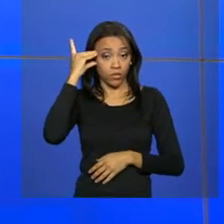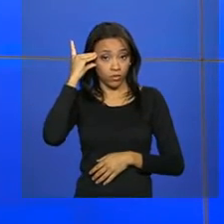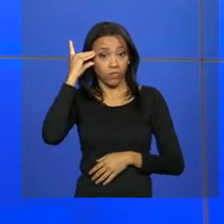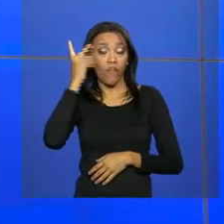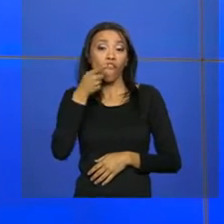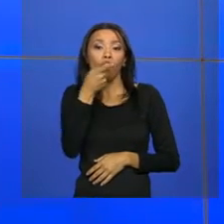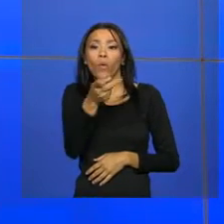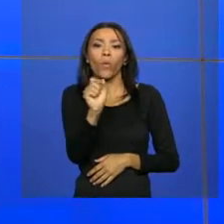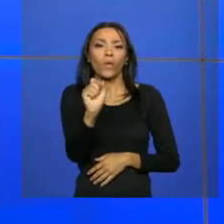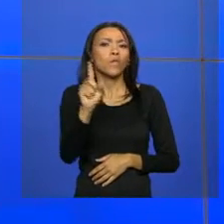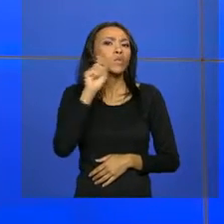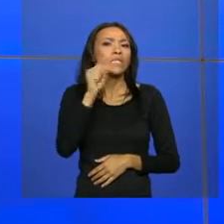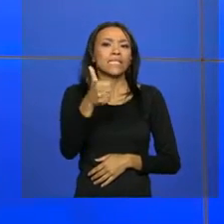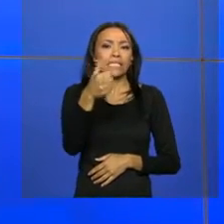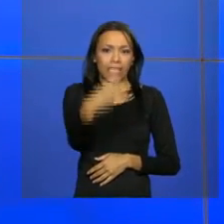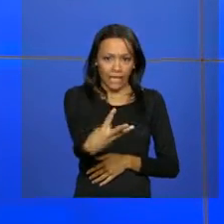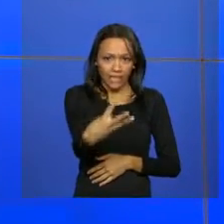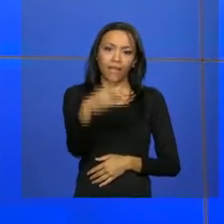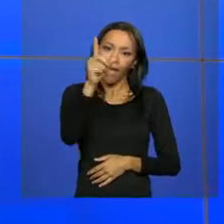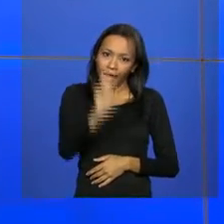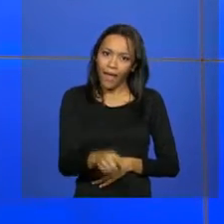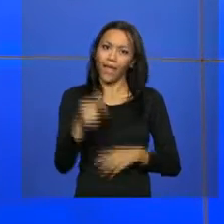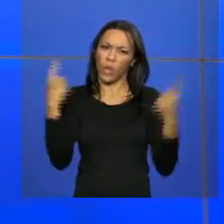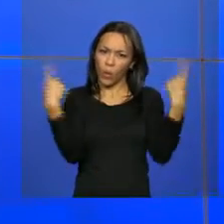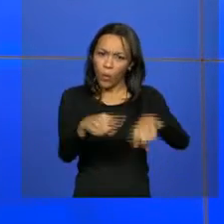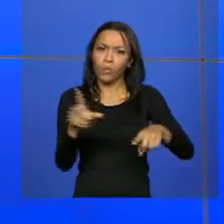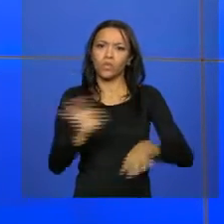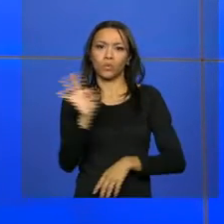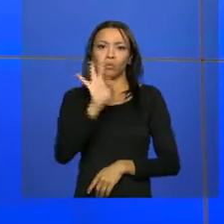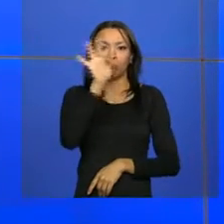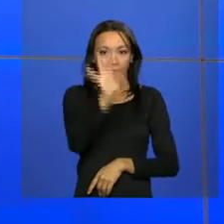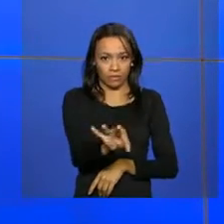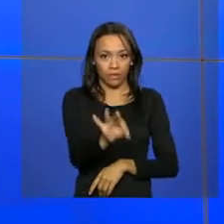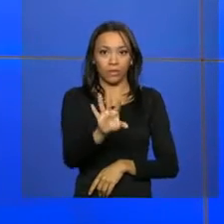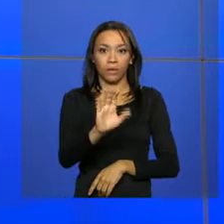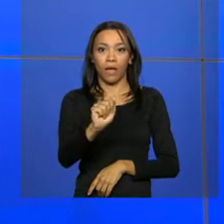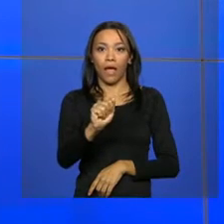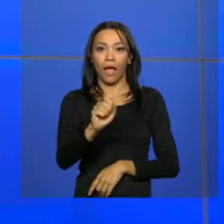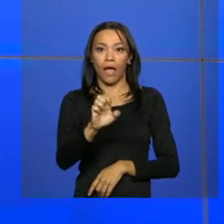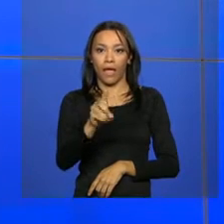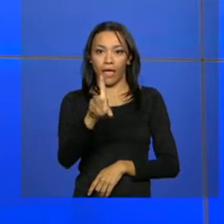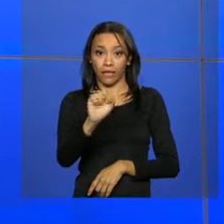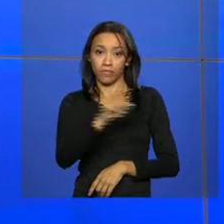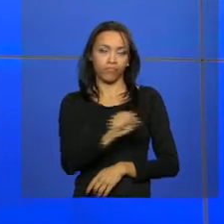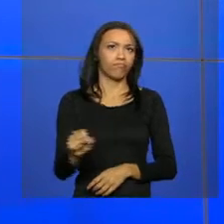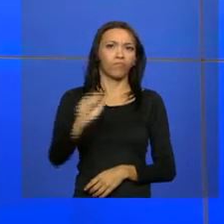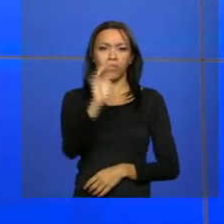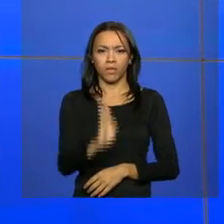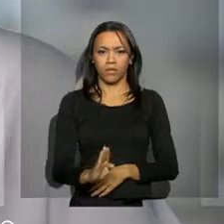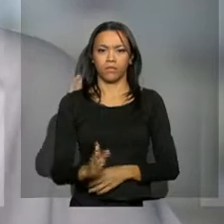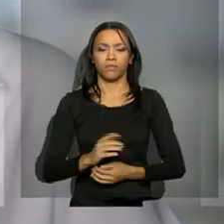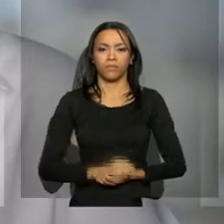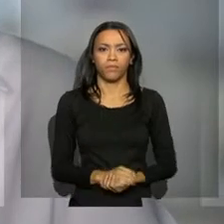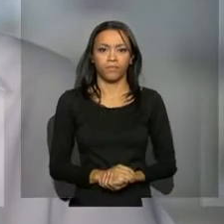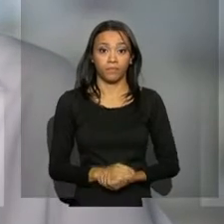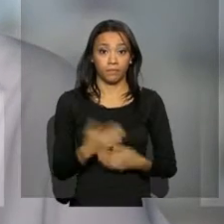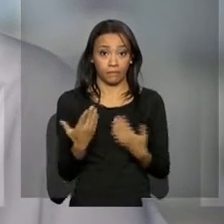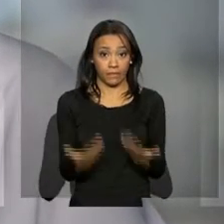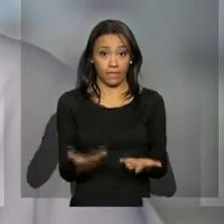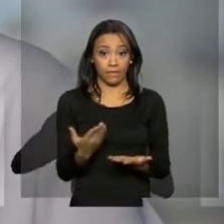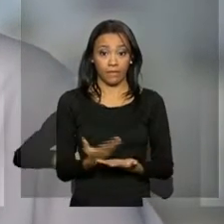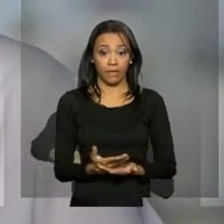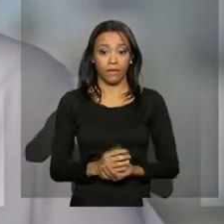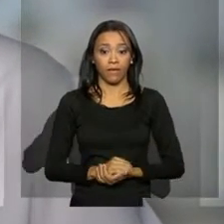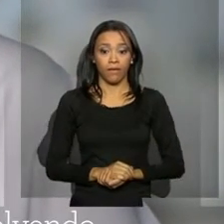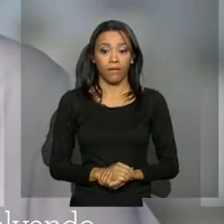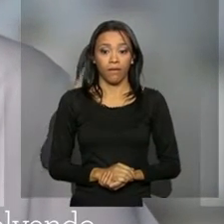falou que o próximo dia 13 será um dia de combate ao mosquito Aedes aegypti em todo o país. No sábado, dia